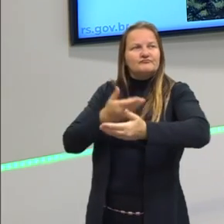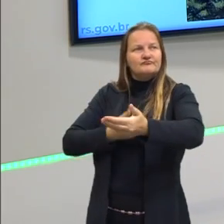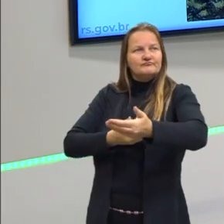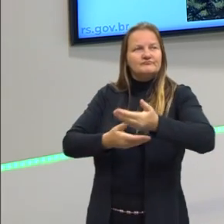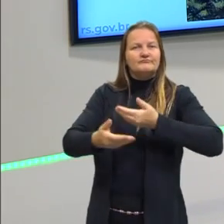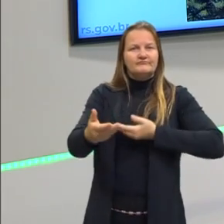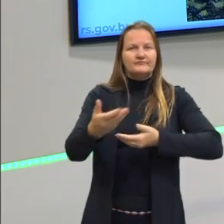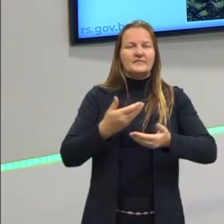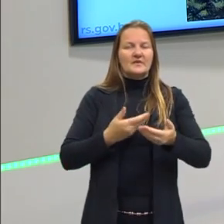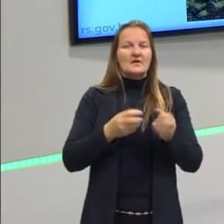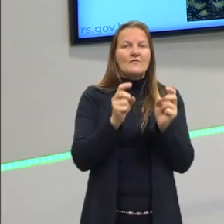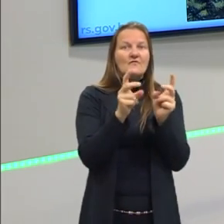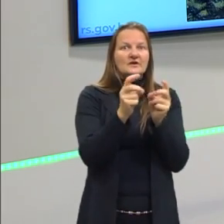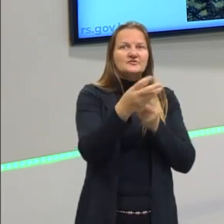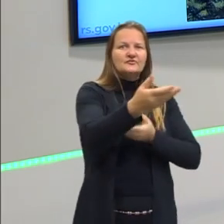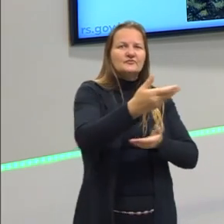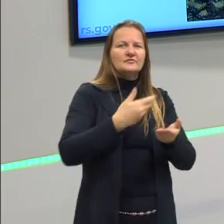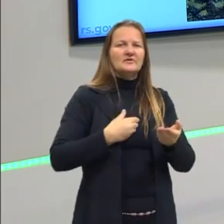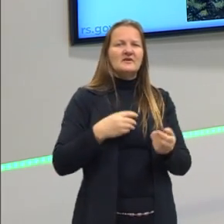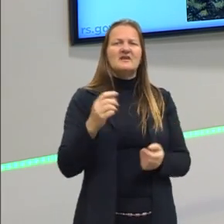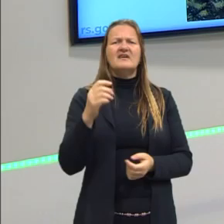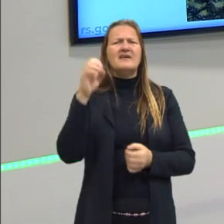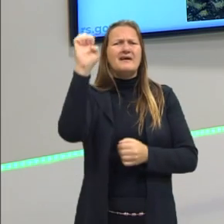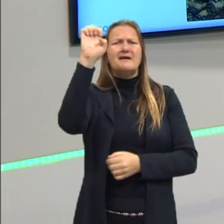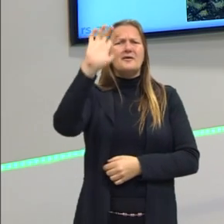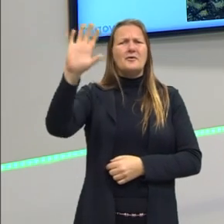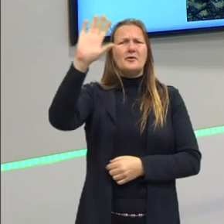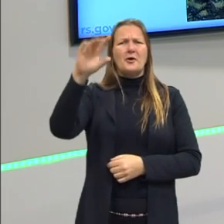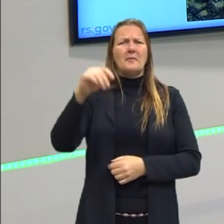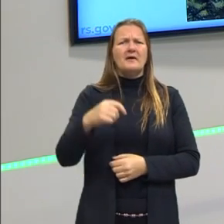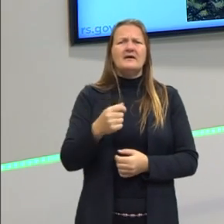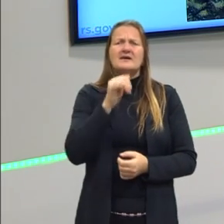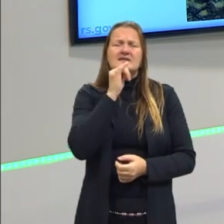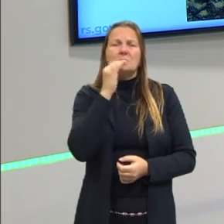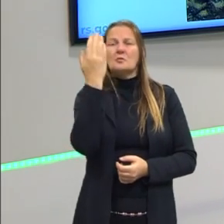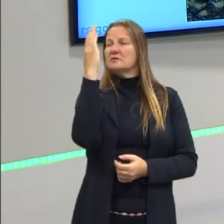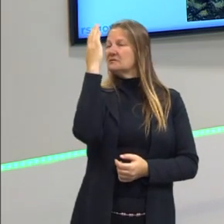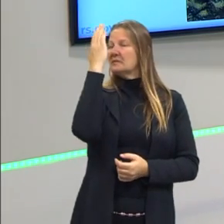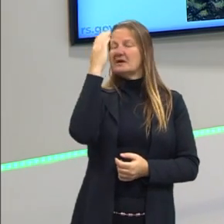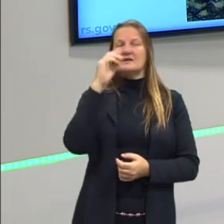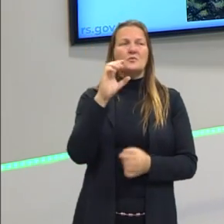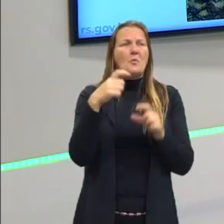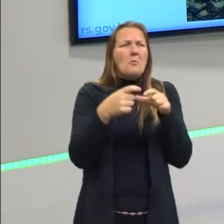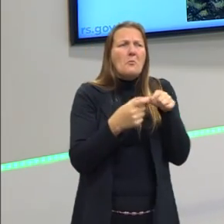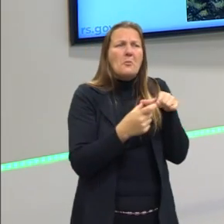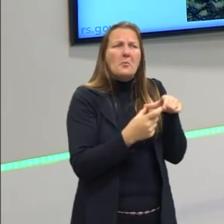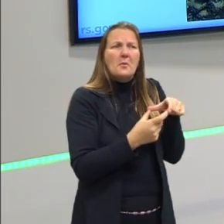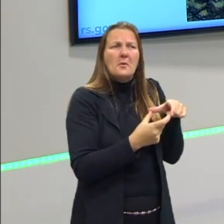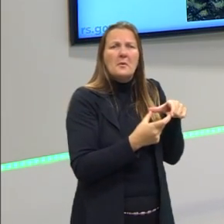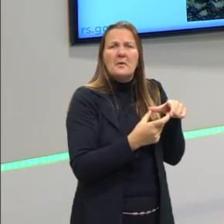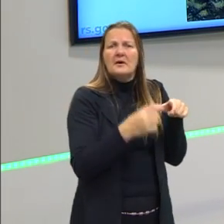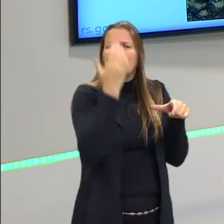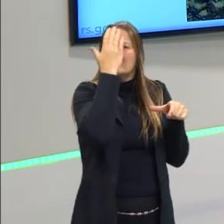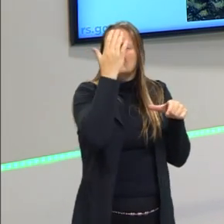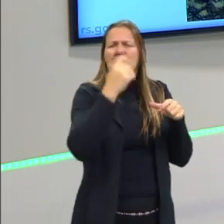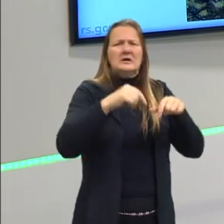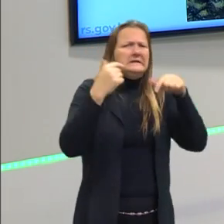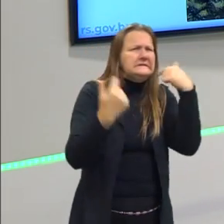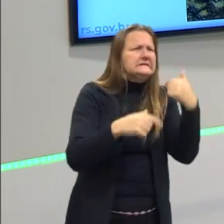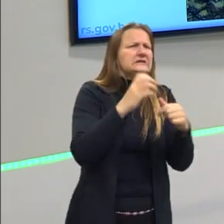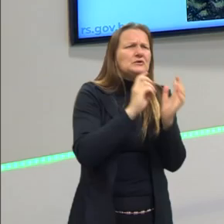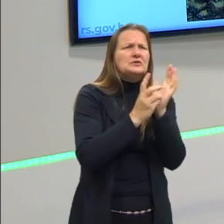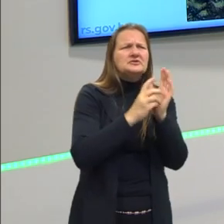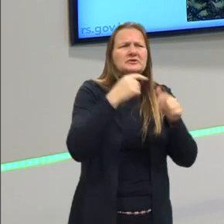objetos que não tinham muito valor na Europa, como, por exemplo, os espelhos. Então, eles faziam os indígenas trabalhar muito